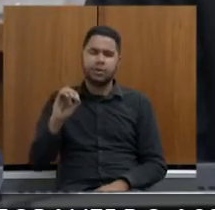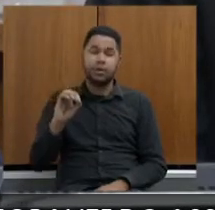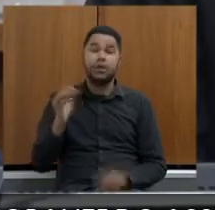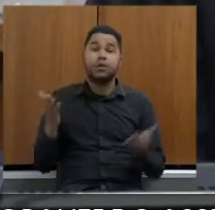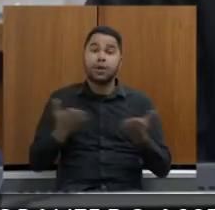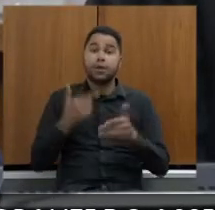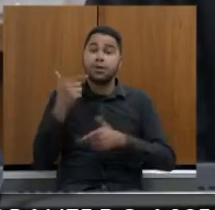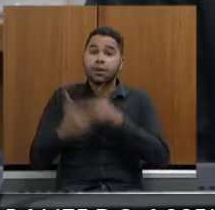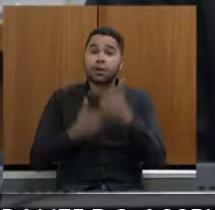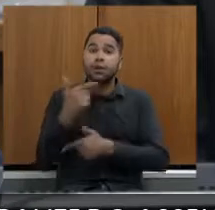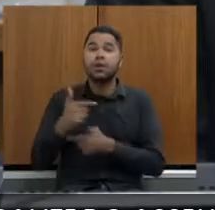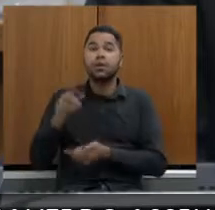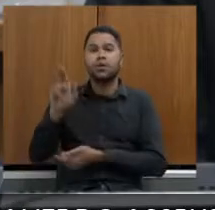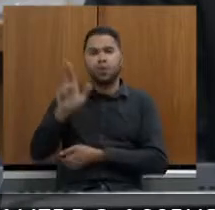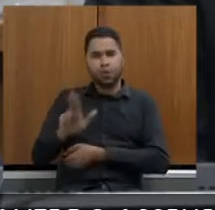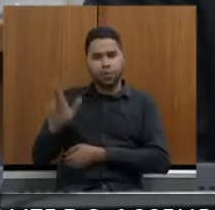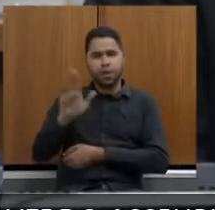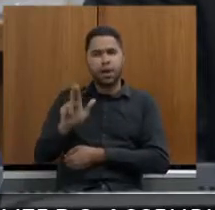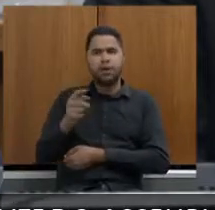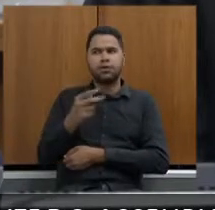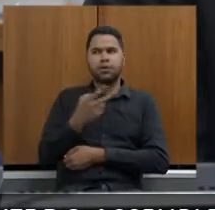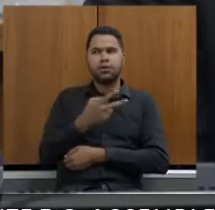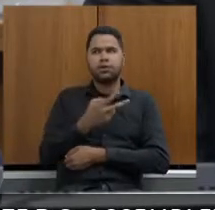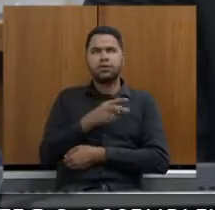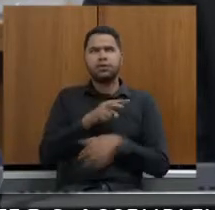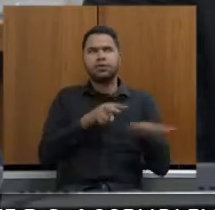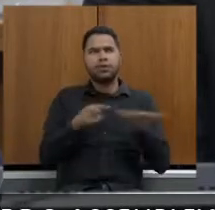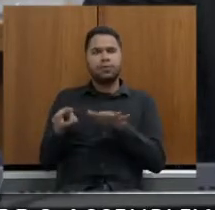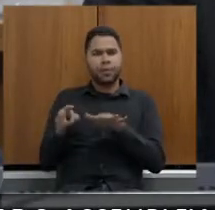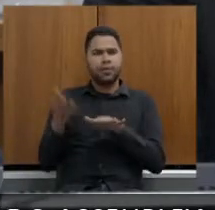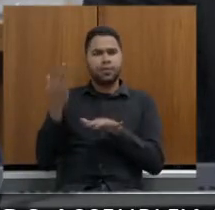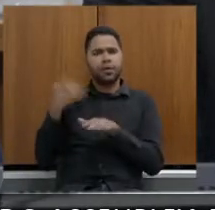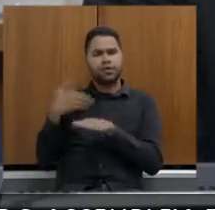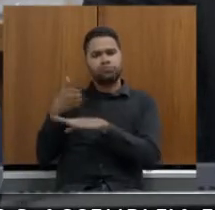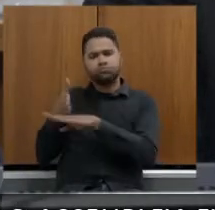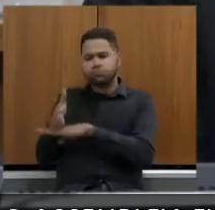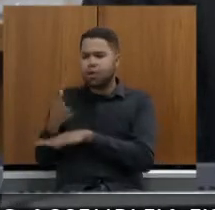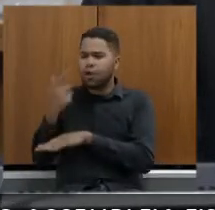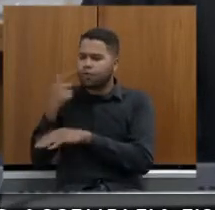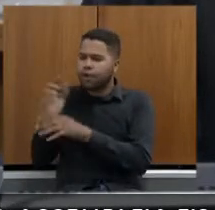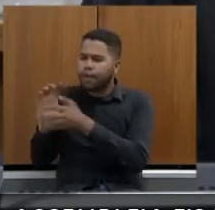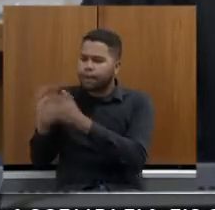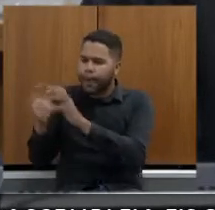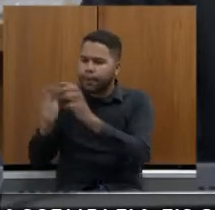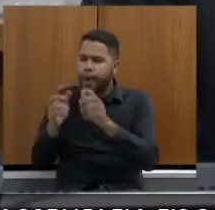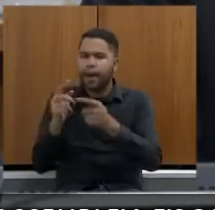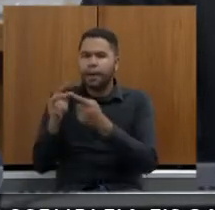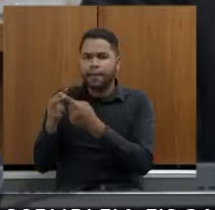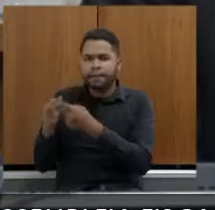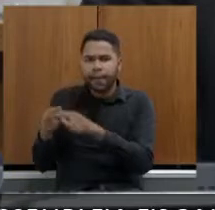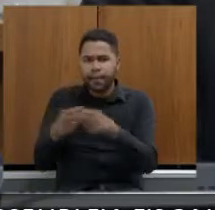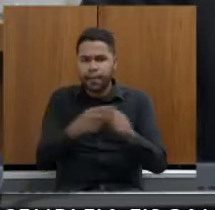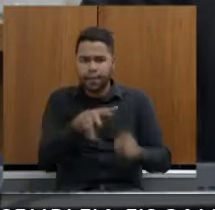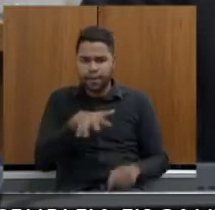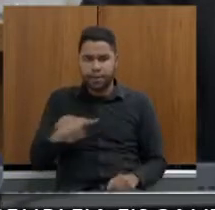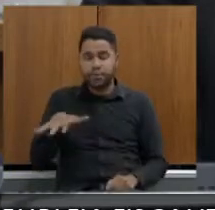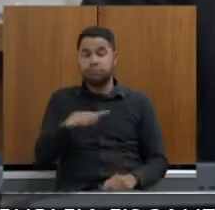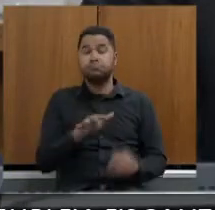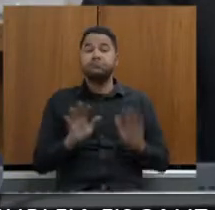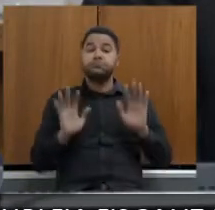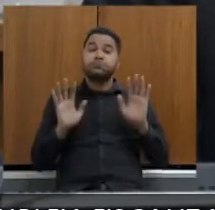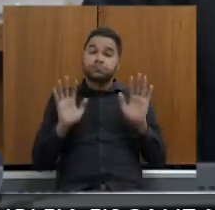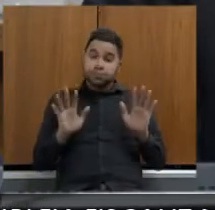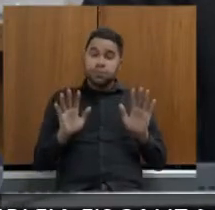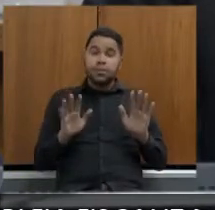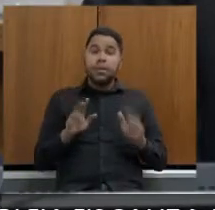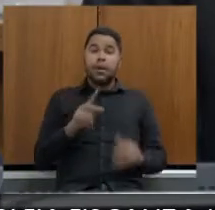trabalhando ali em Uberlândia eu estive lá semana passada está fazendo a recuperação da Uberlândia prata 497 mas a